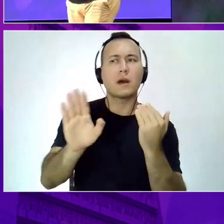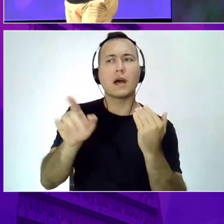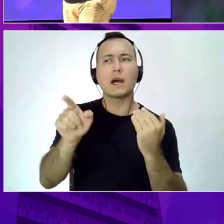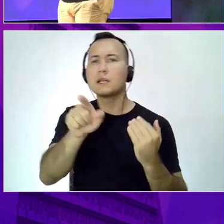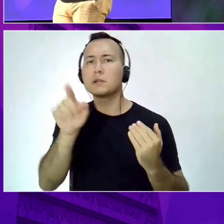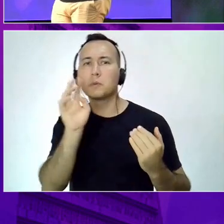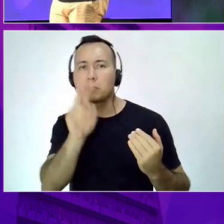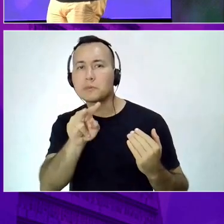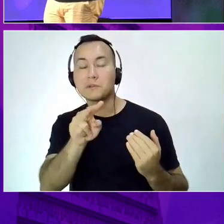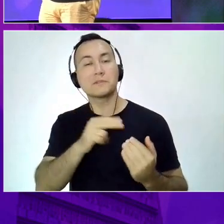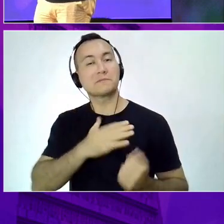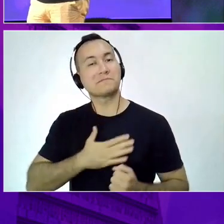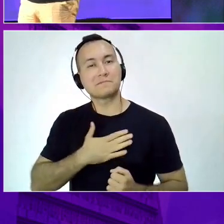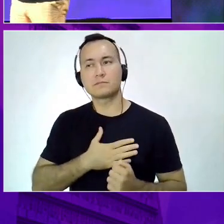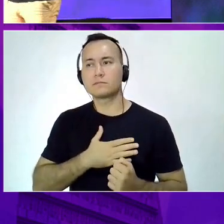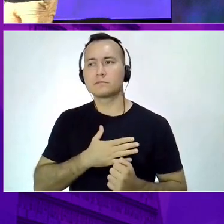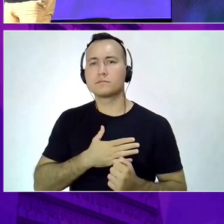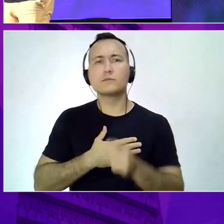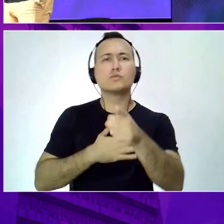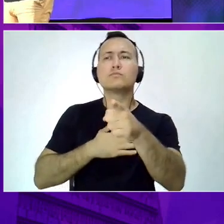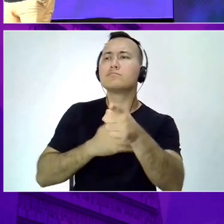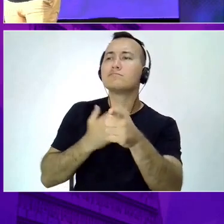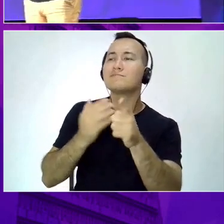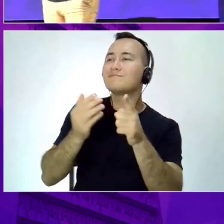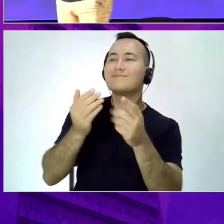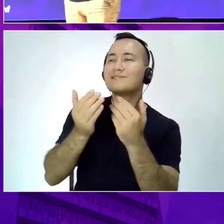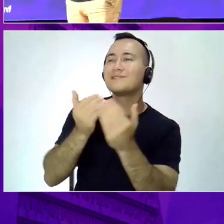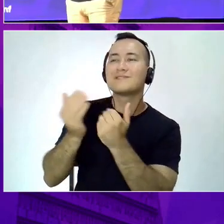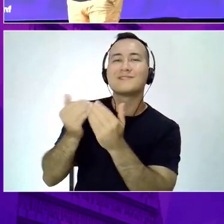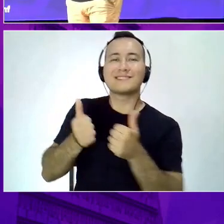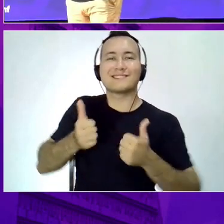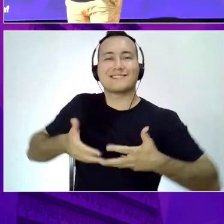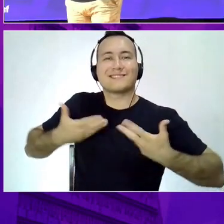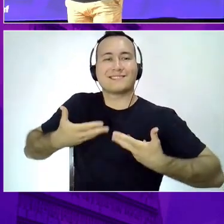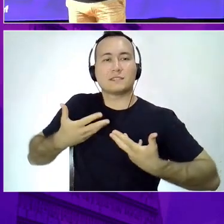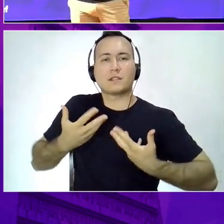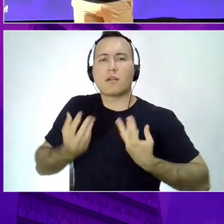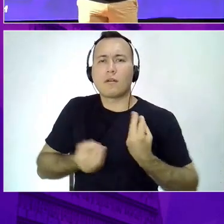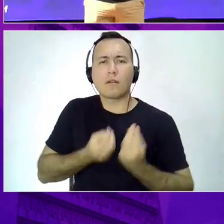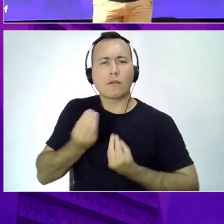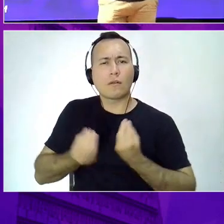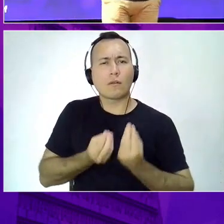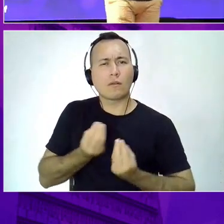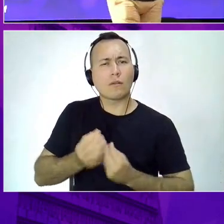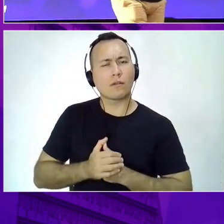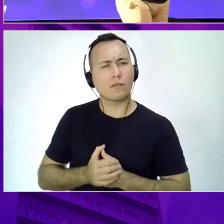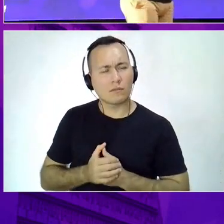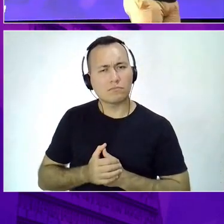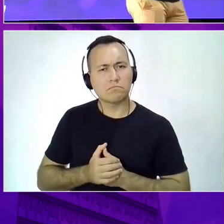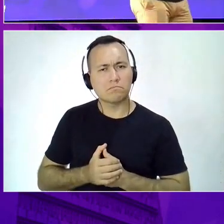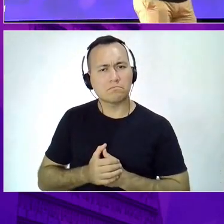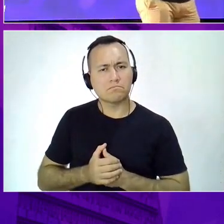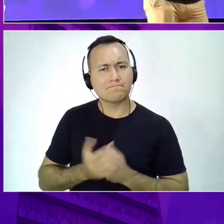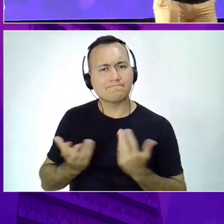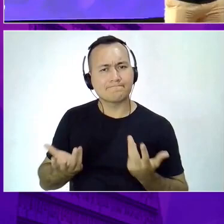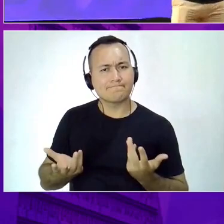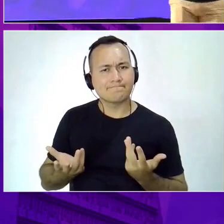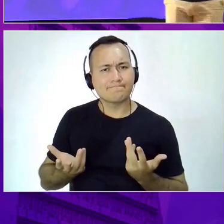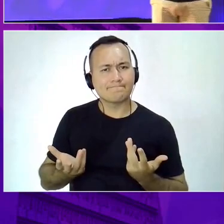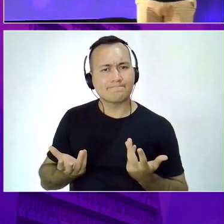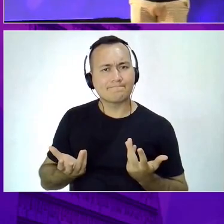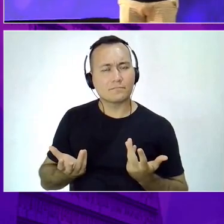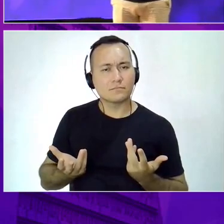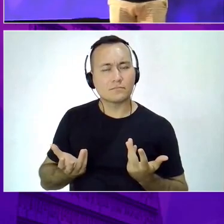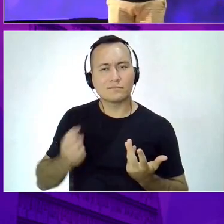provavelmente as pessoas estão respeitando o teu crachá. E não você. E não a tua opinião. E para mim, essa chave foi a mais